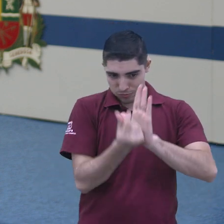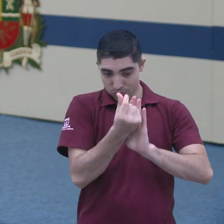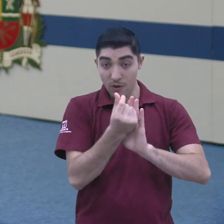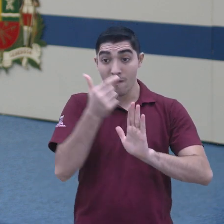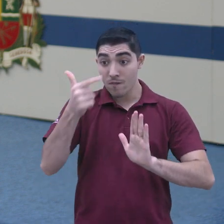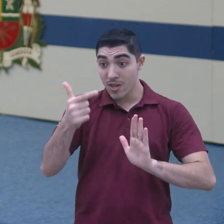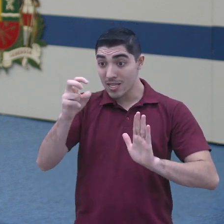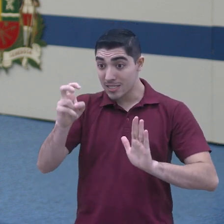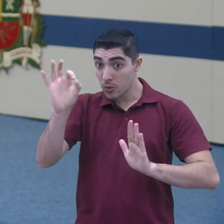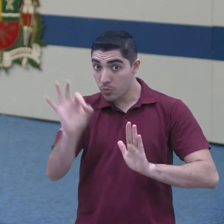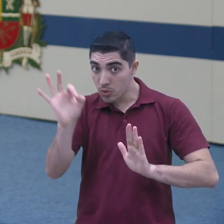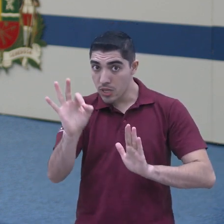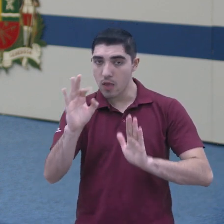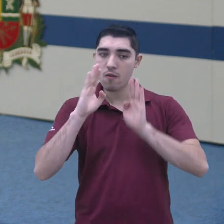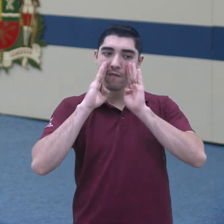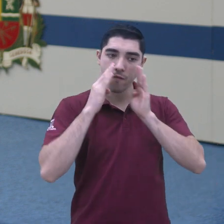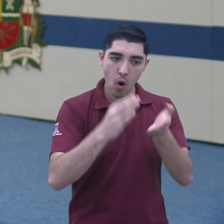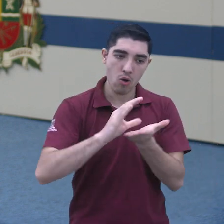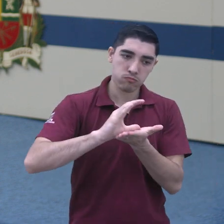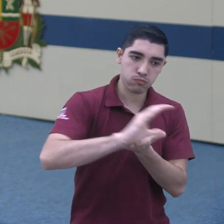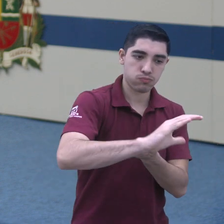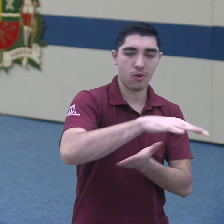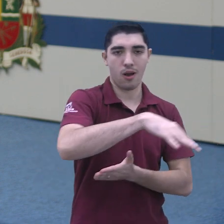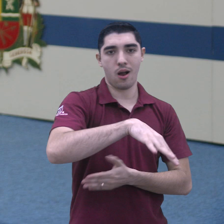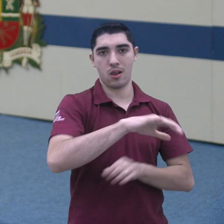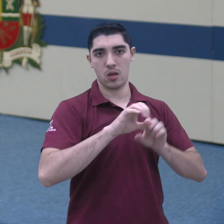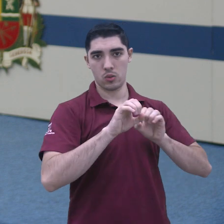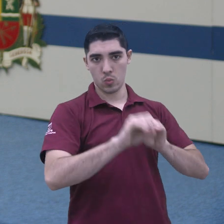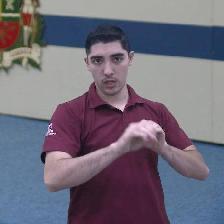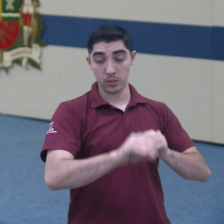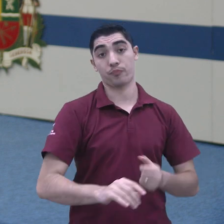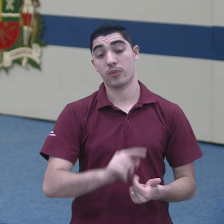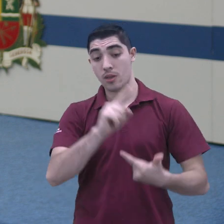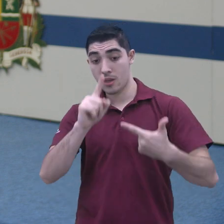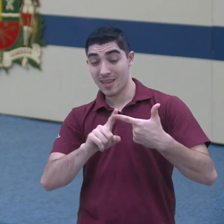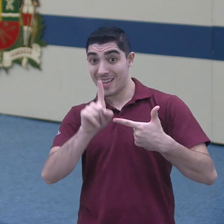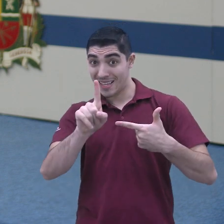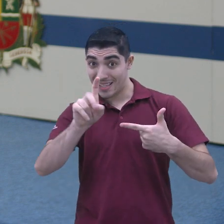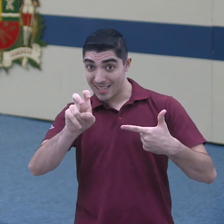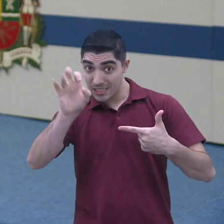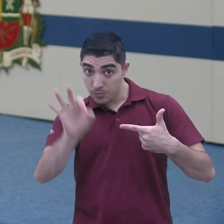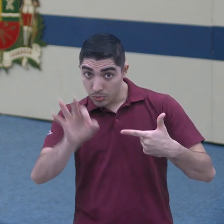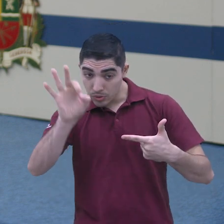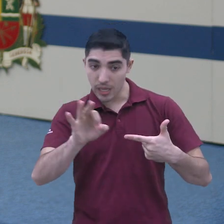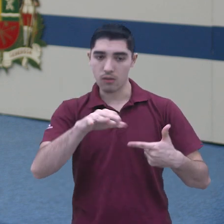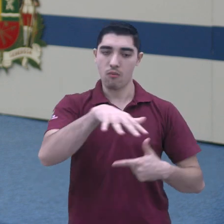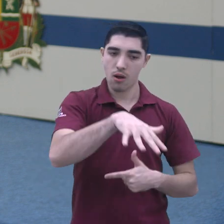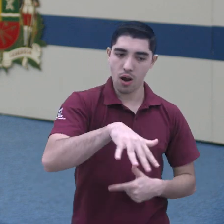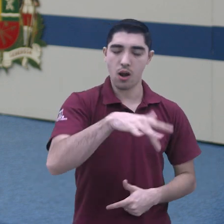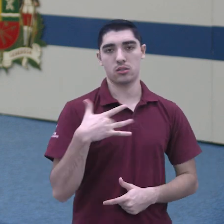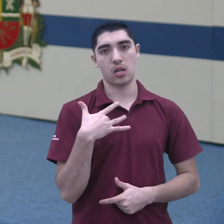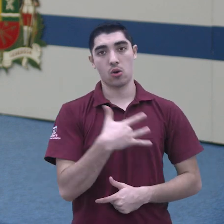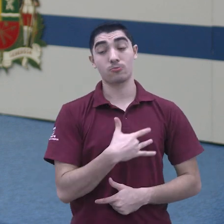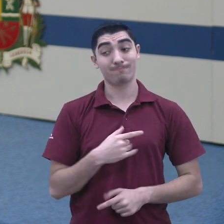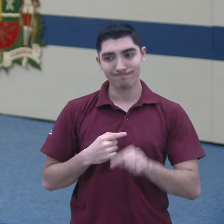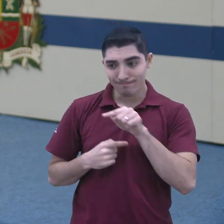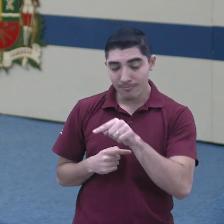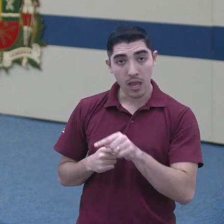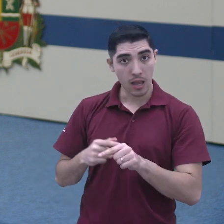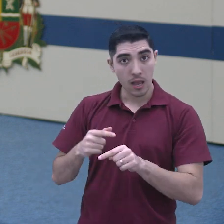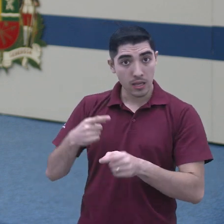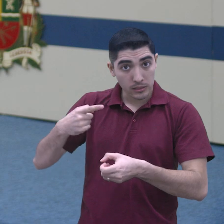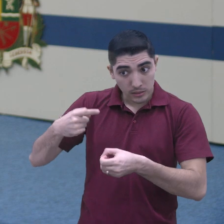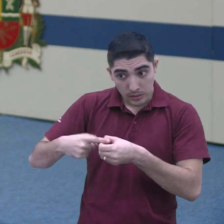tem que ser destinado para a educação e 15% para a saúde. Essa deve ser uma obrigação do